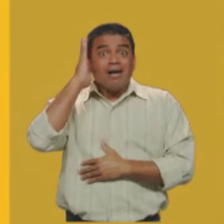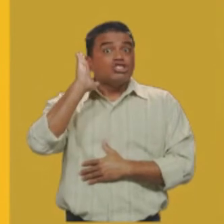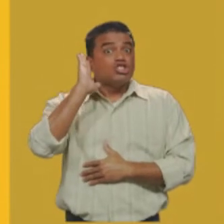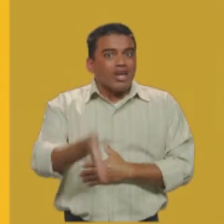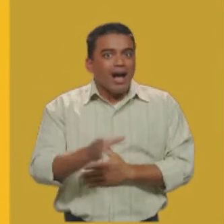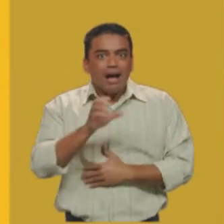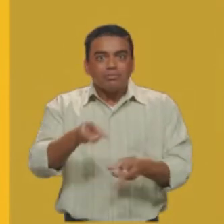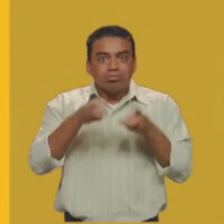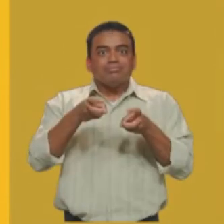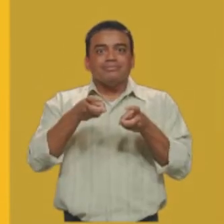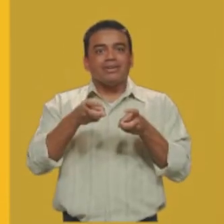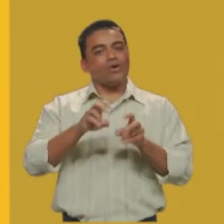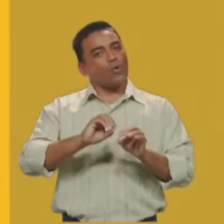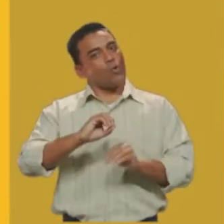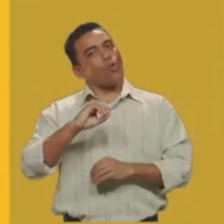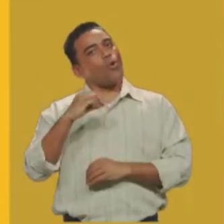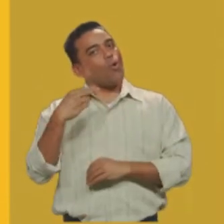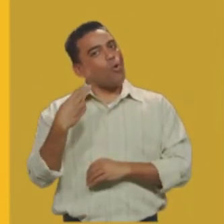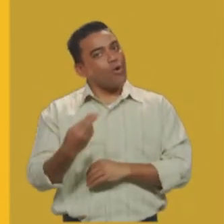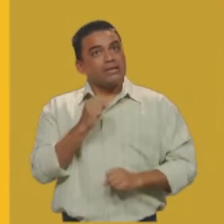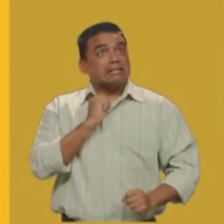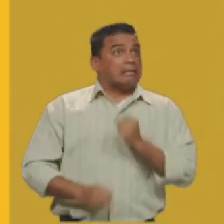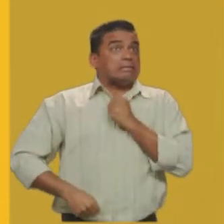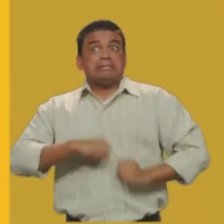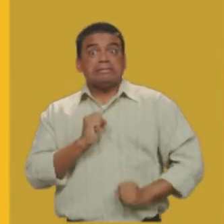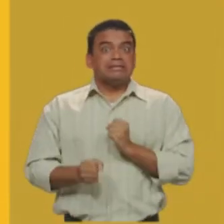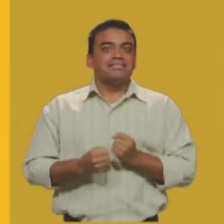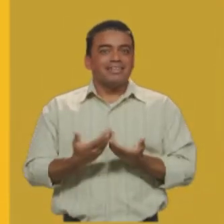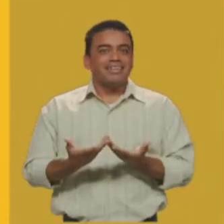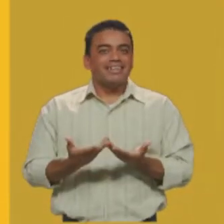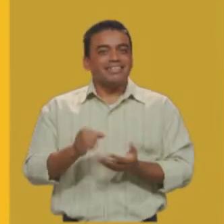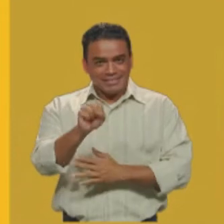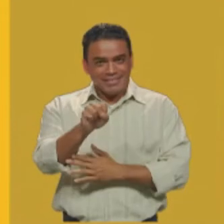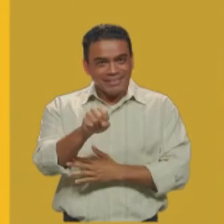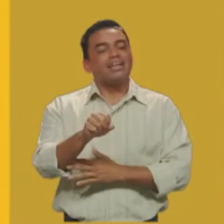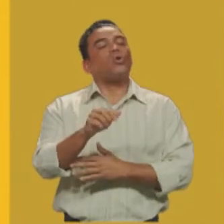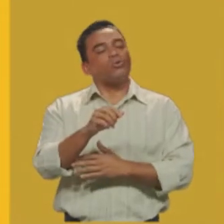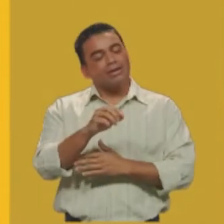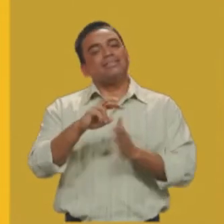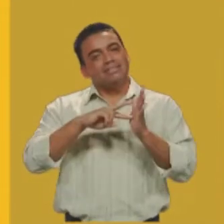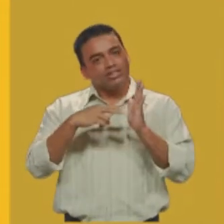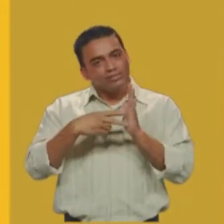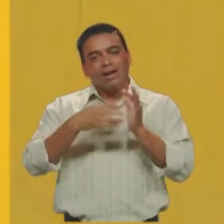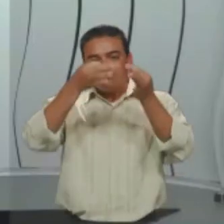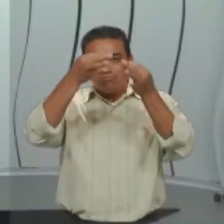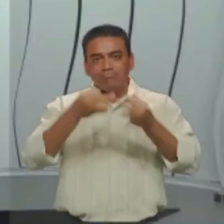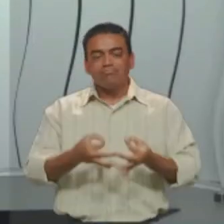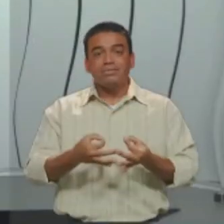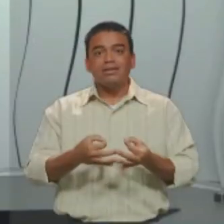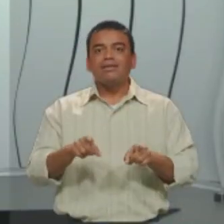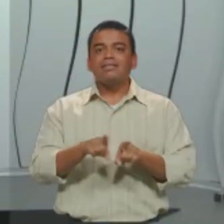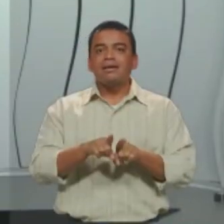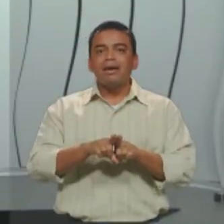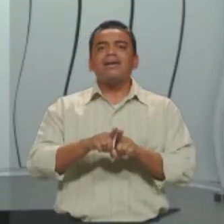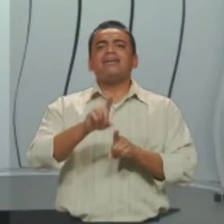Certamente. Ou você vai sair correndo, não é mesmo? Então, sentido completo. Silêncio também